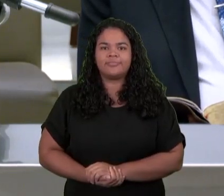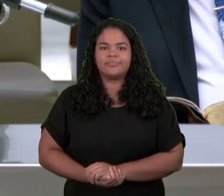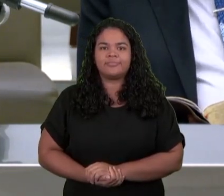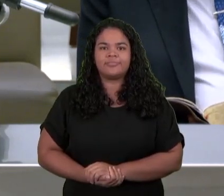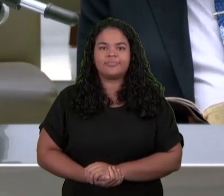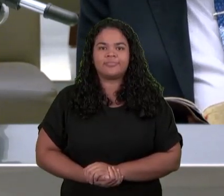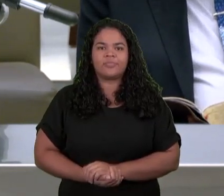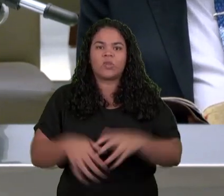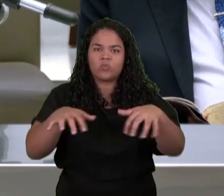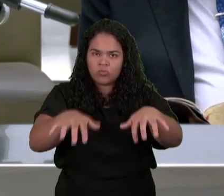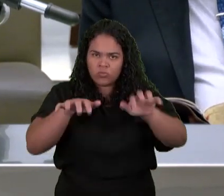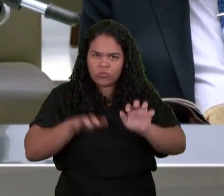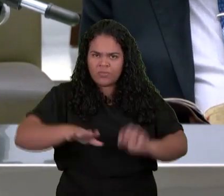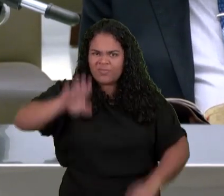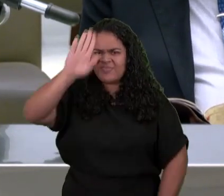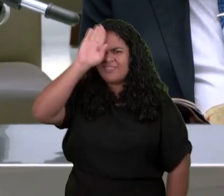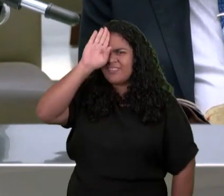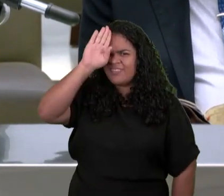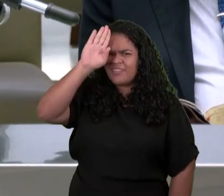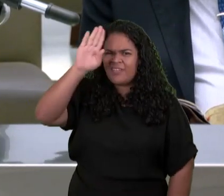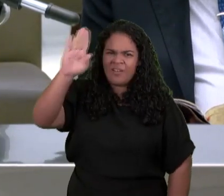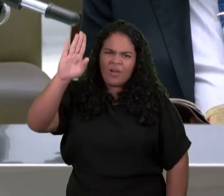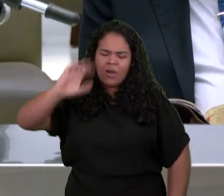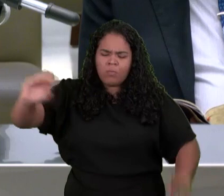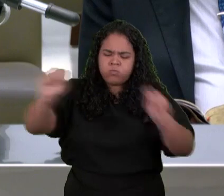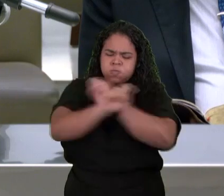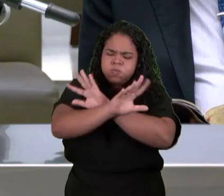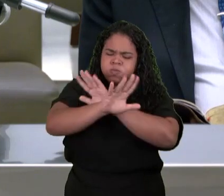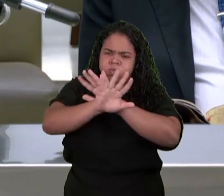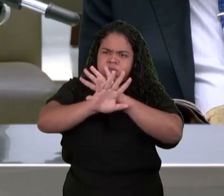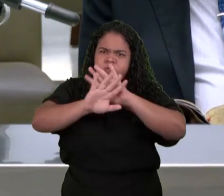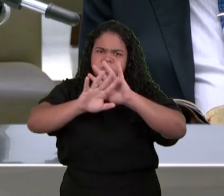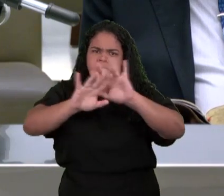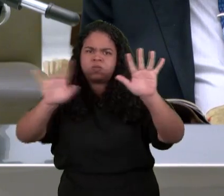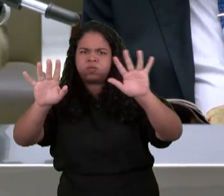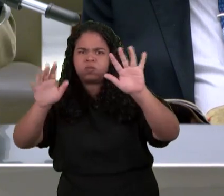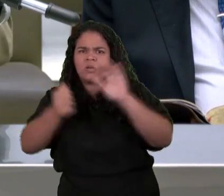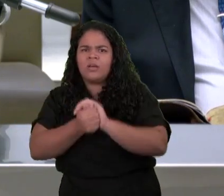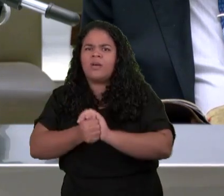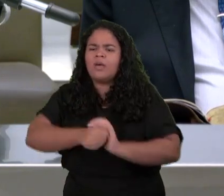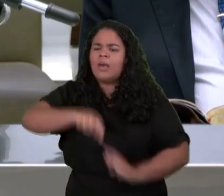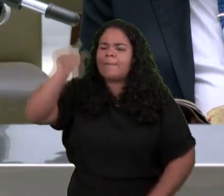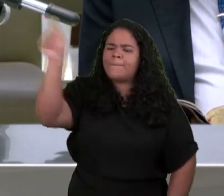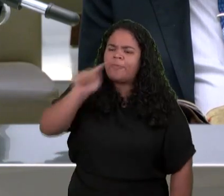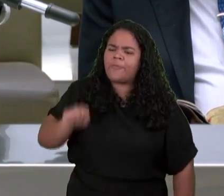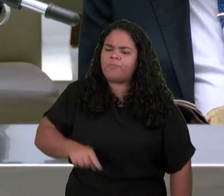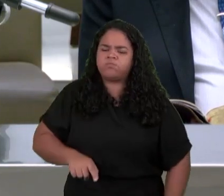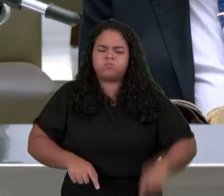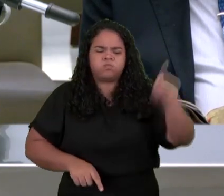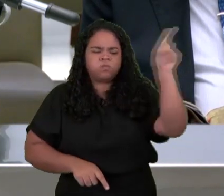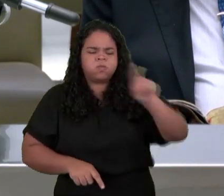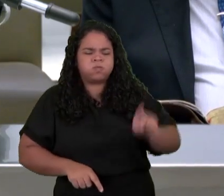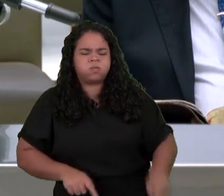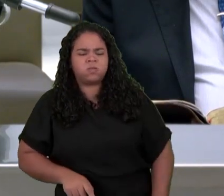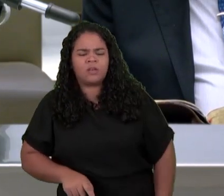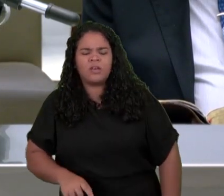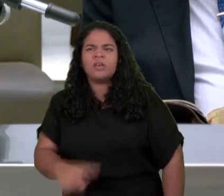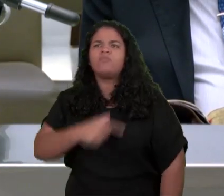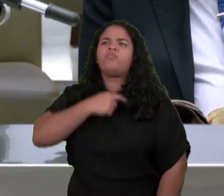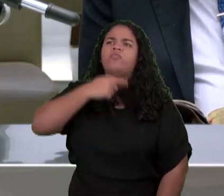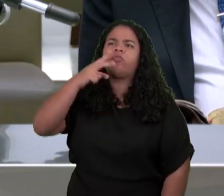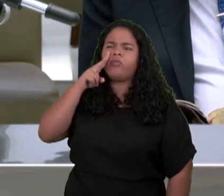Relâmpagos E o que mais? Trovões E o que mais? Vozes E